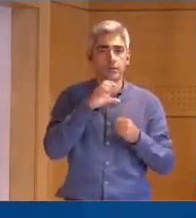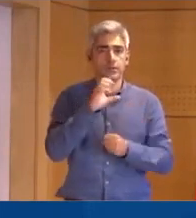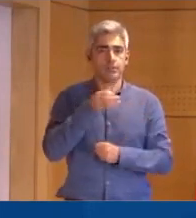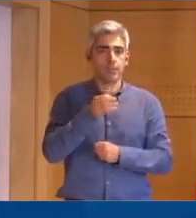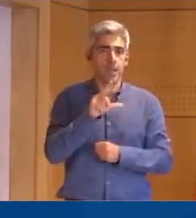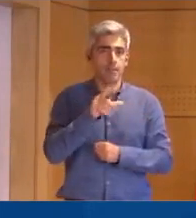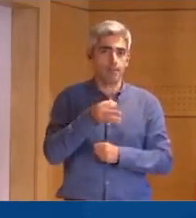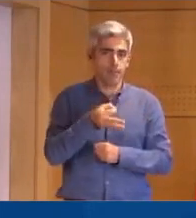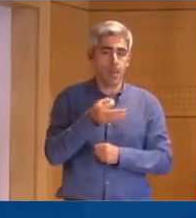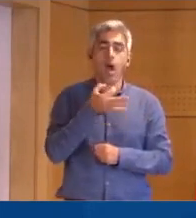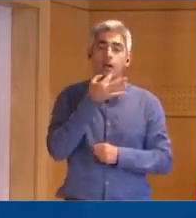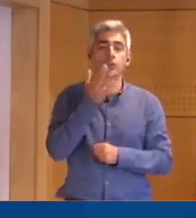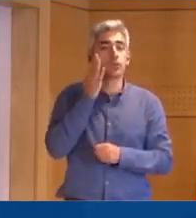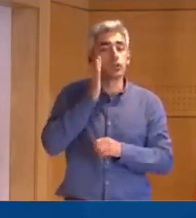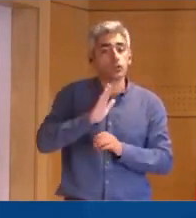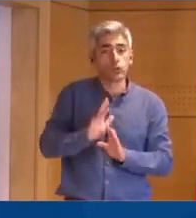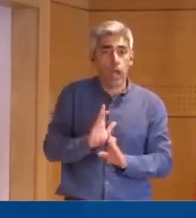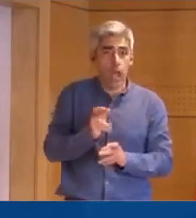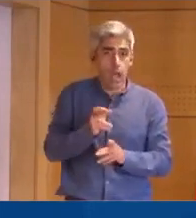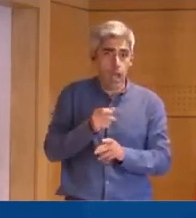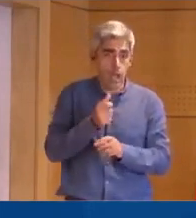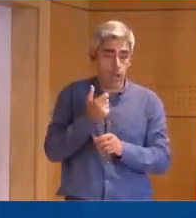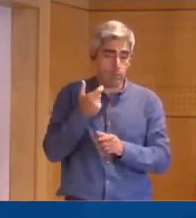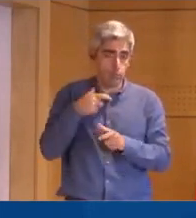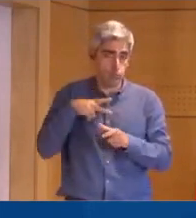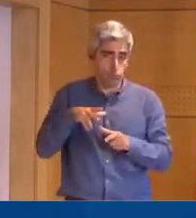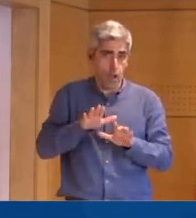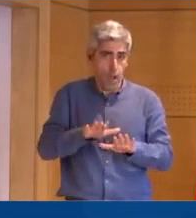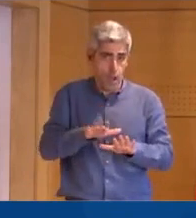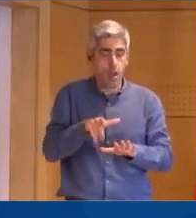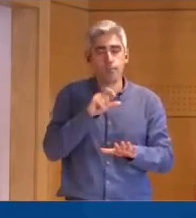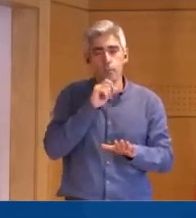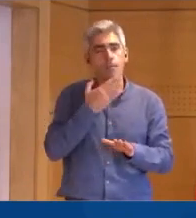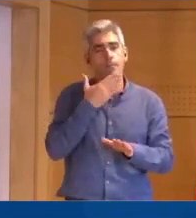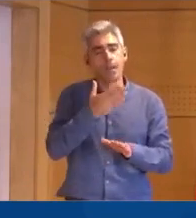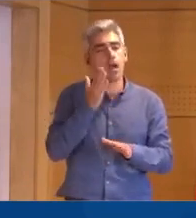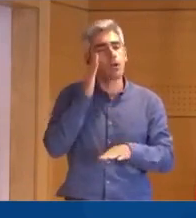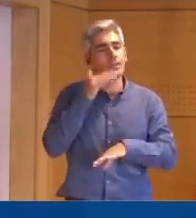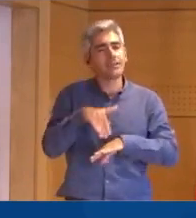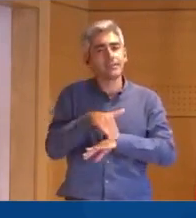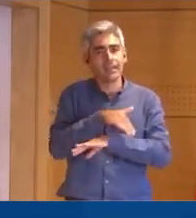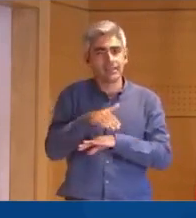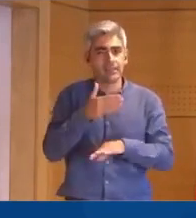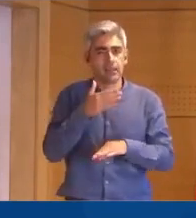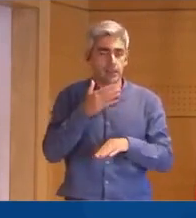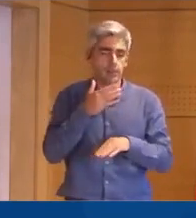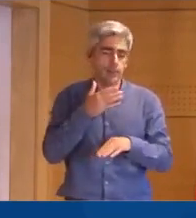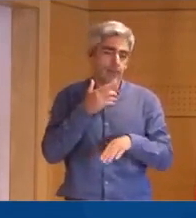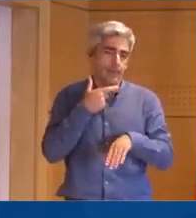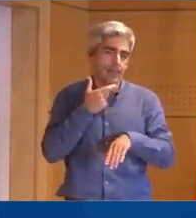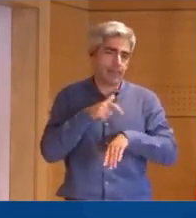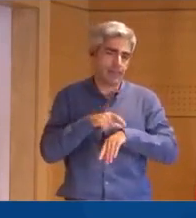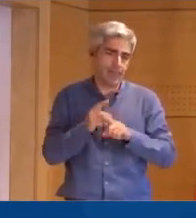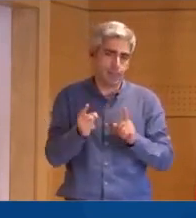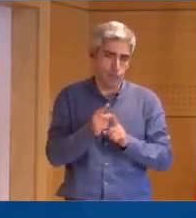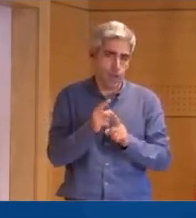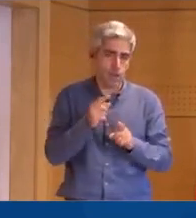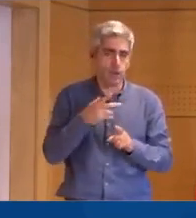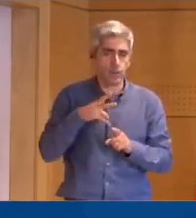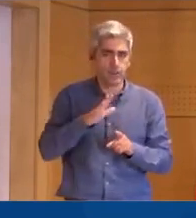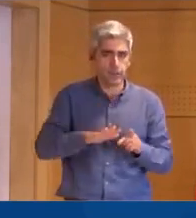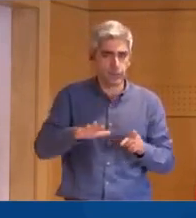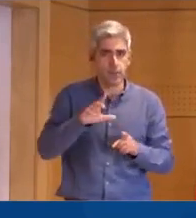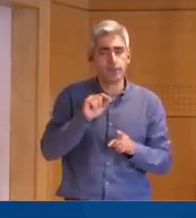esteja em território nacional, prevê-se a possibilidade de requerer autorização de residência temporária em território nacional, prevê-se